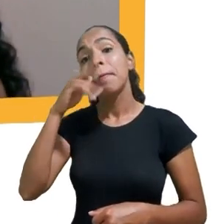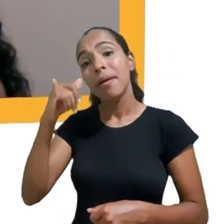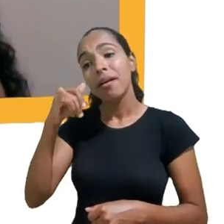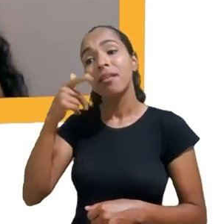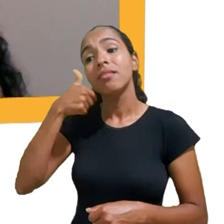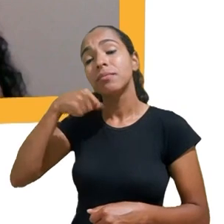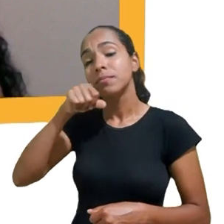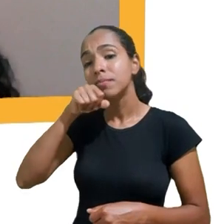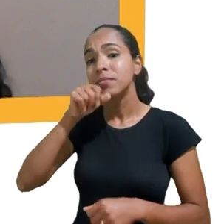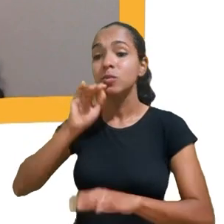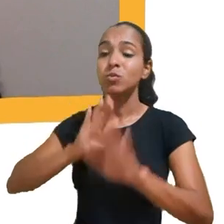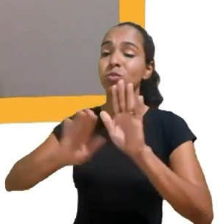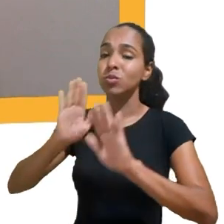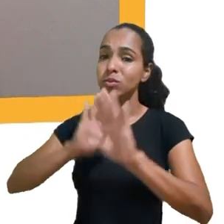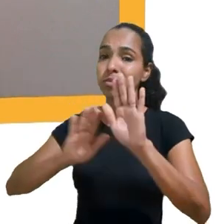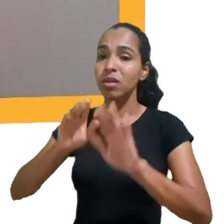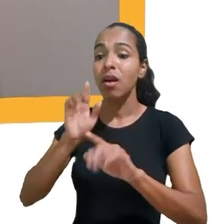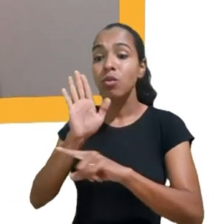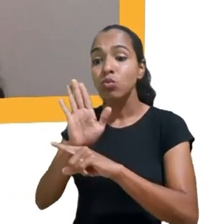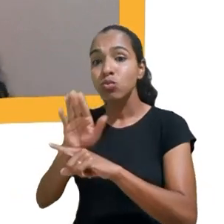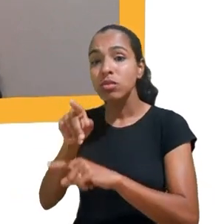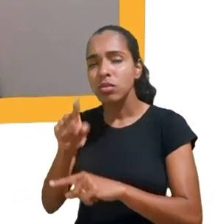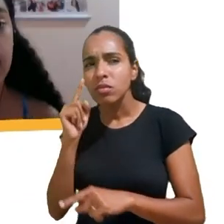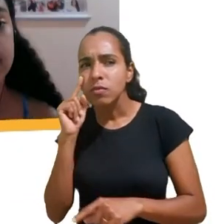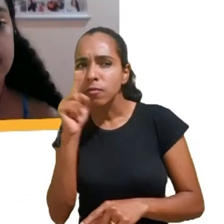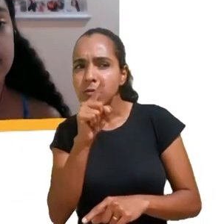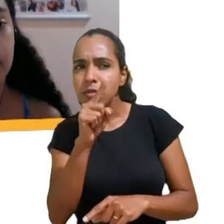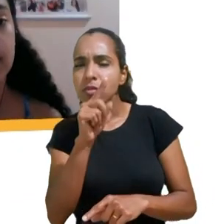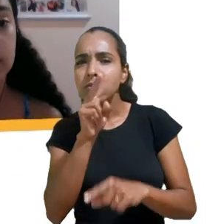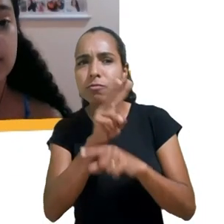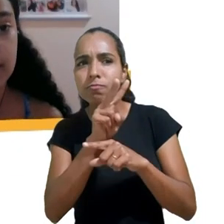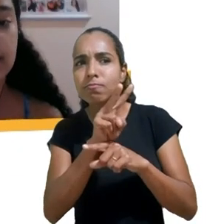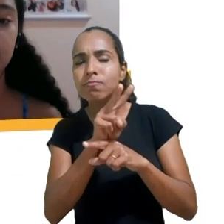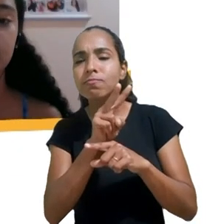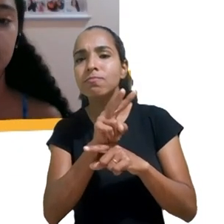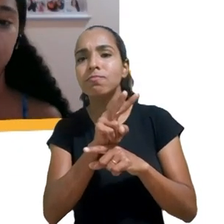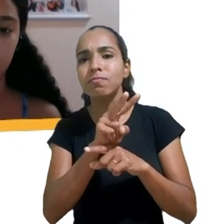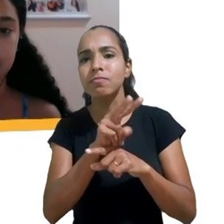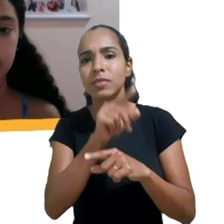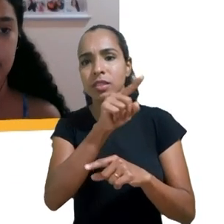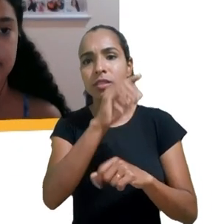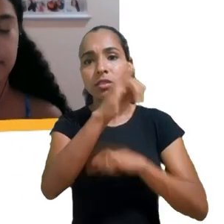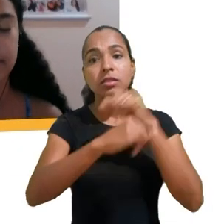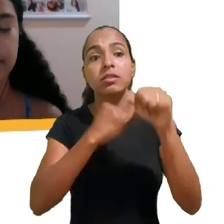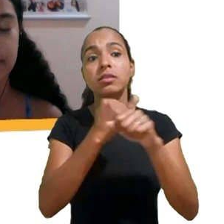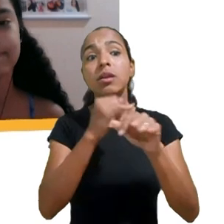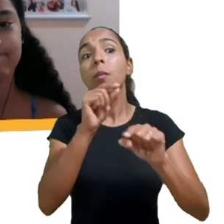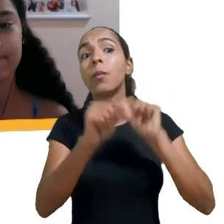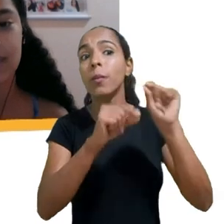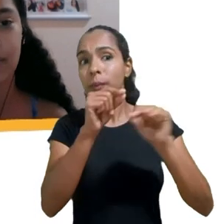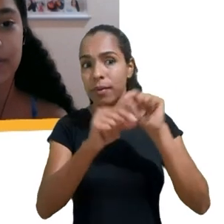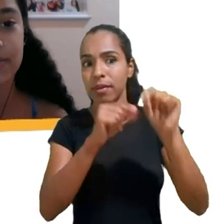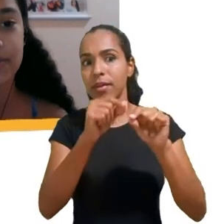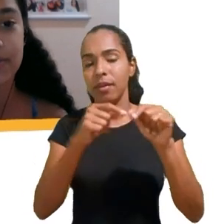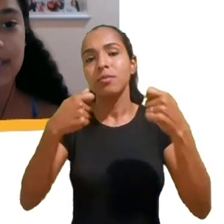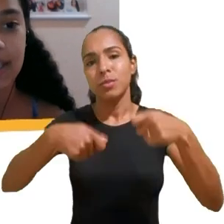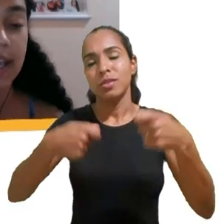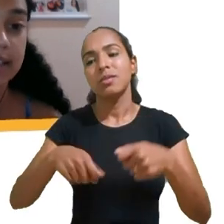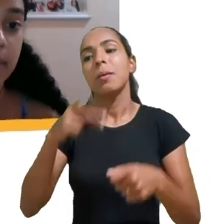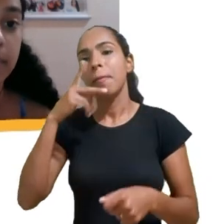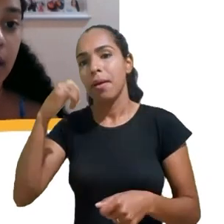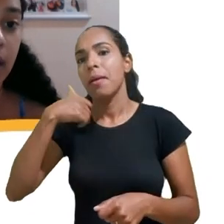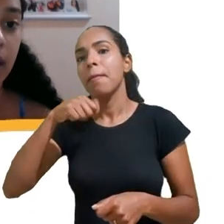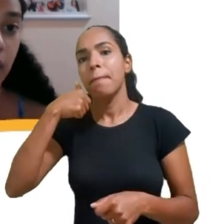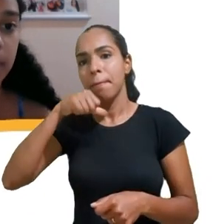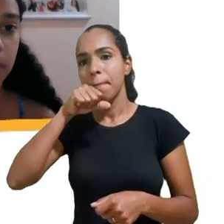internet pode ser, sim, um instrumento para ajudar os jovens, mas pode acabar atrapalhando, sim, na formação deles. Então, acho